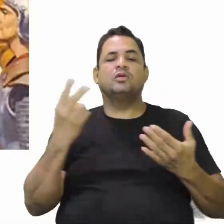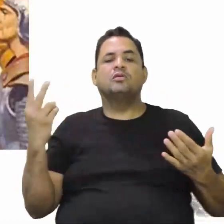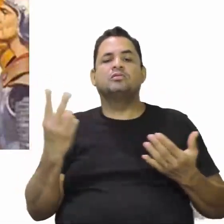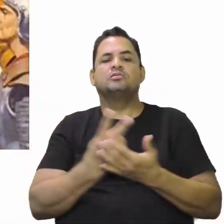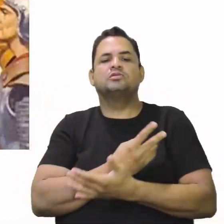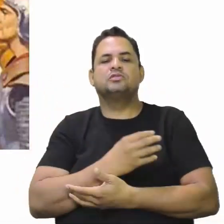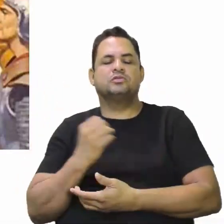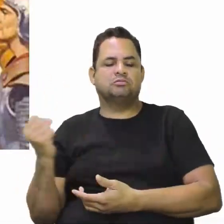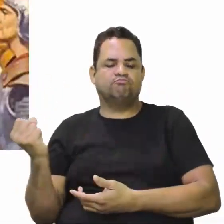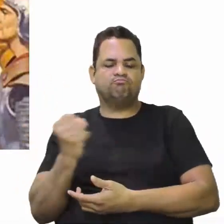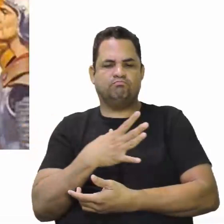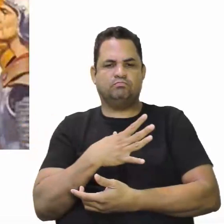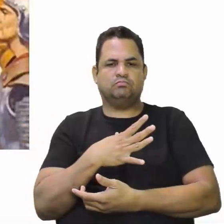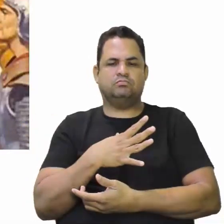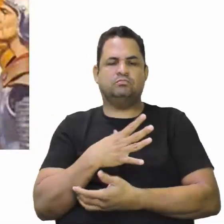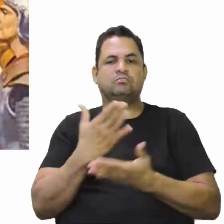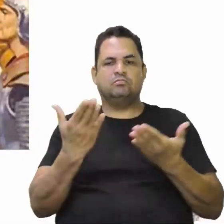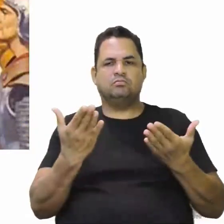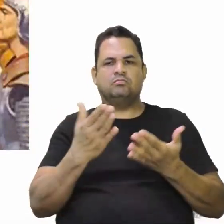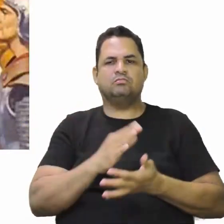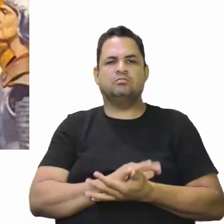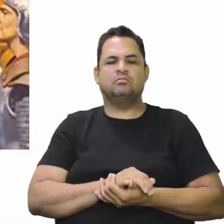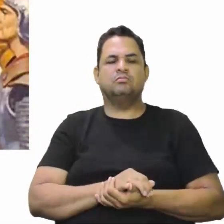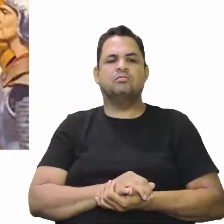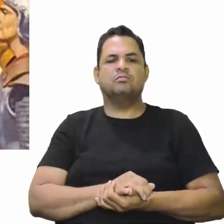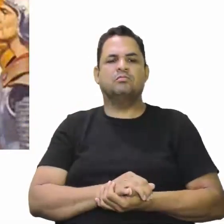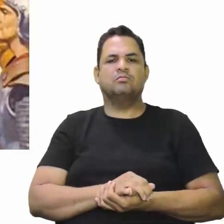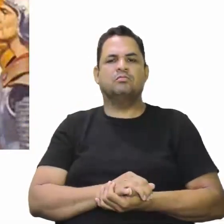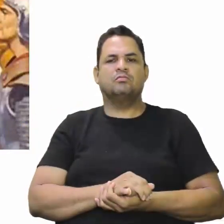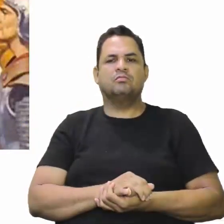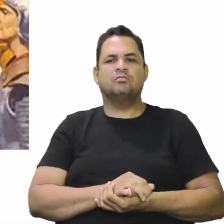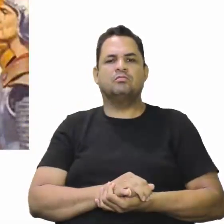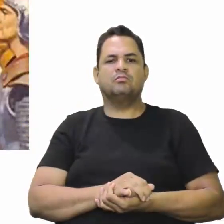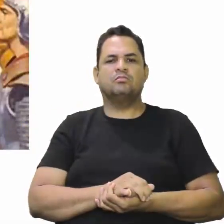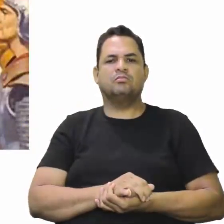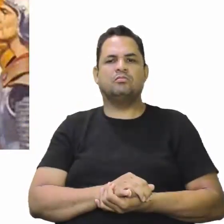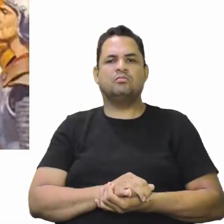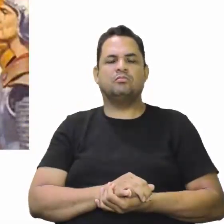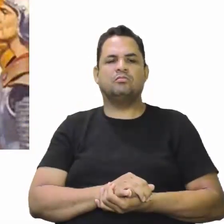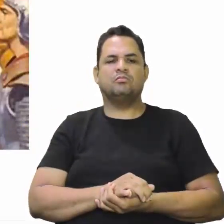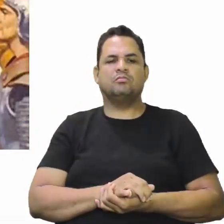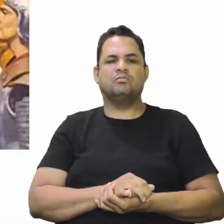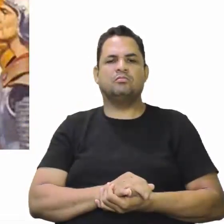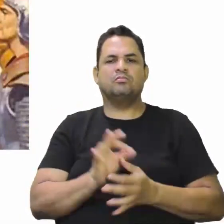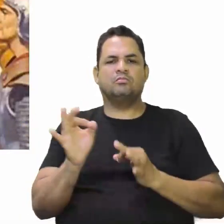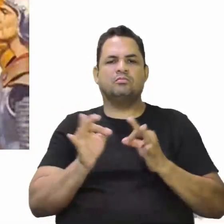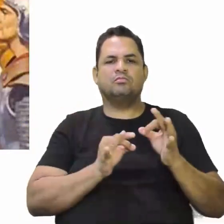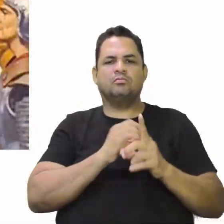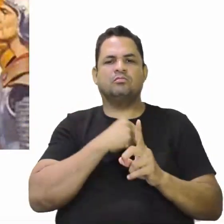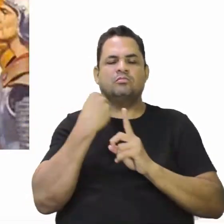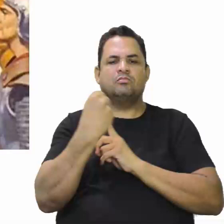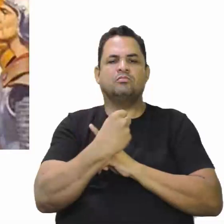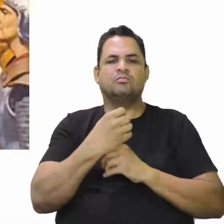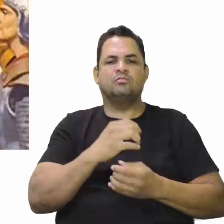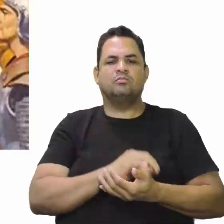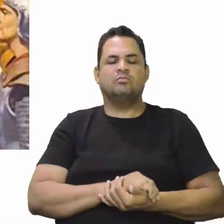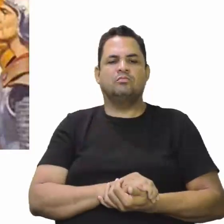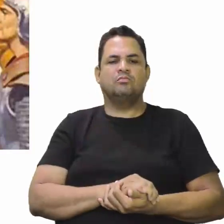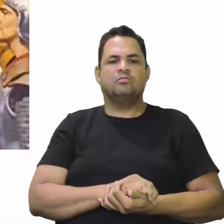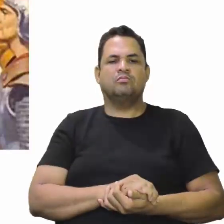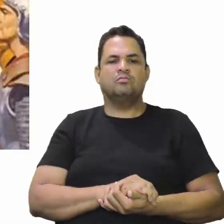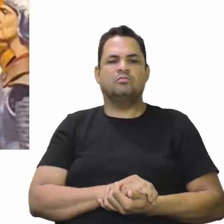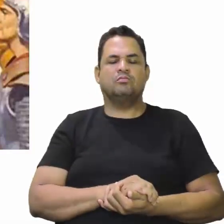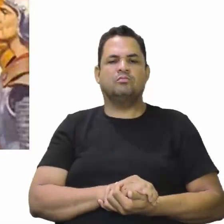novas organizações social? O